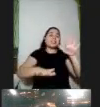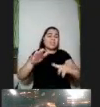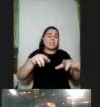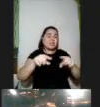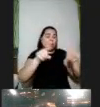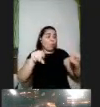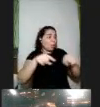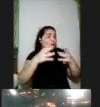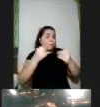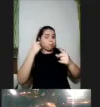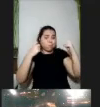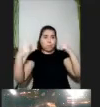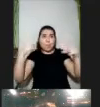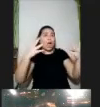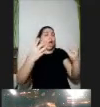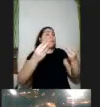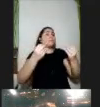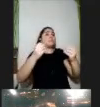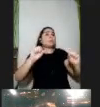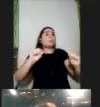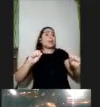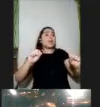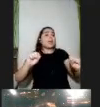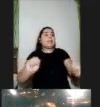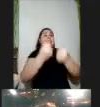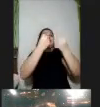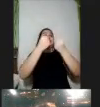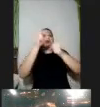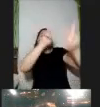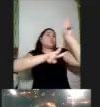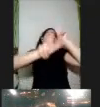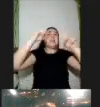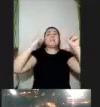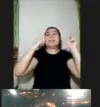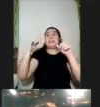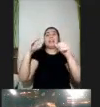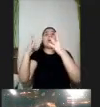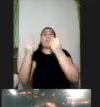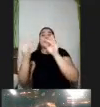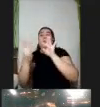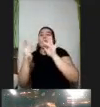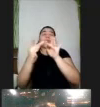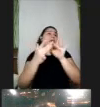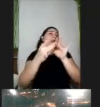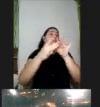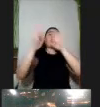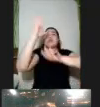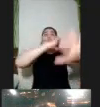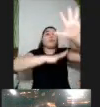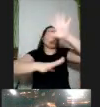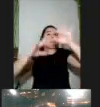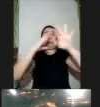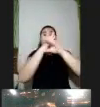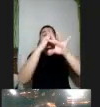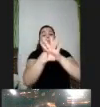estímulo seja auditivo visual proprioceptivo de contato com outras pessoas o ambiente é confuso é cheio é tenso isso